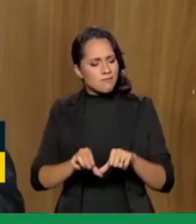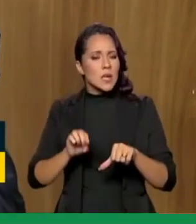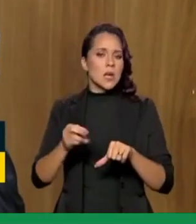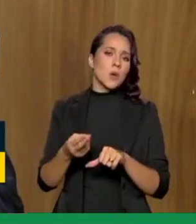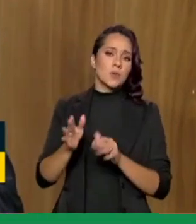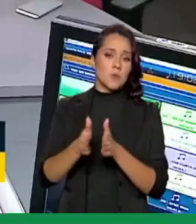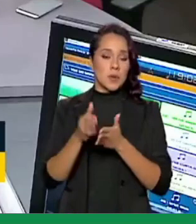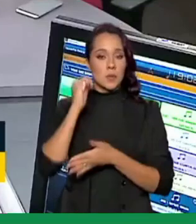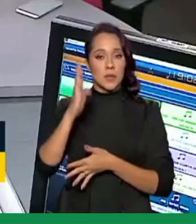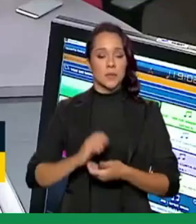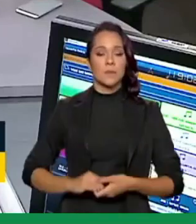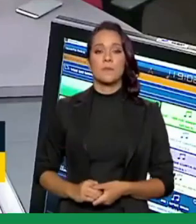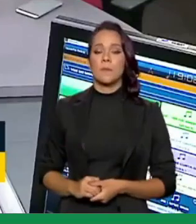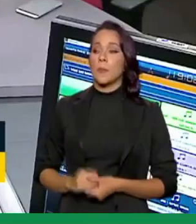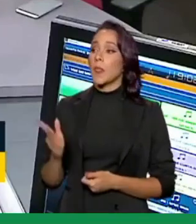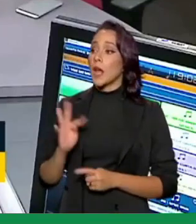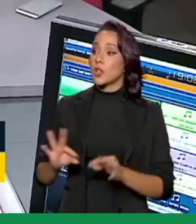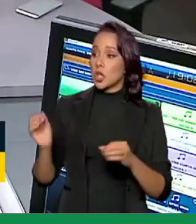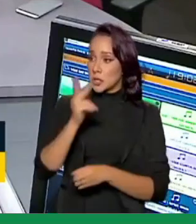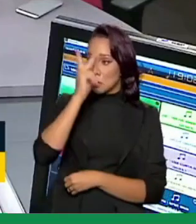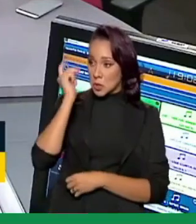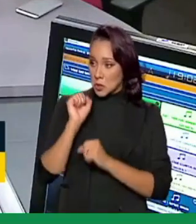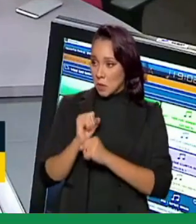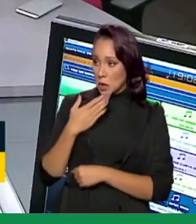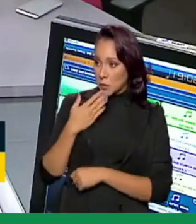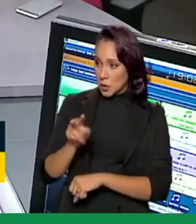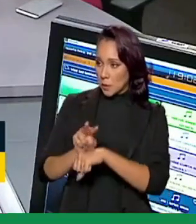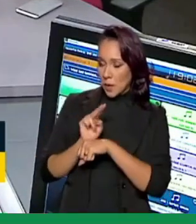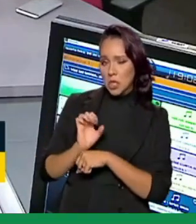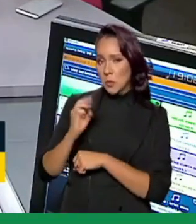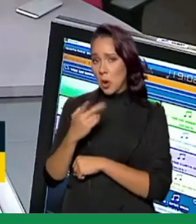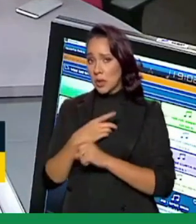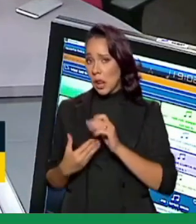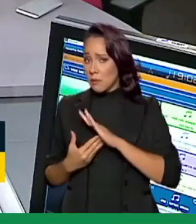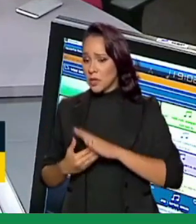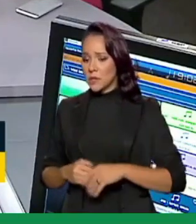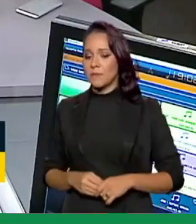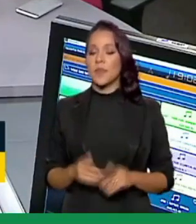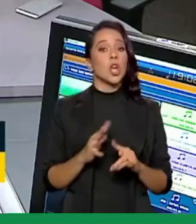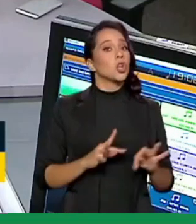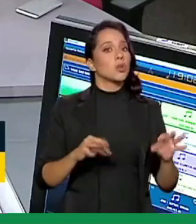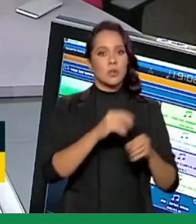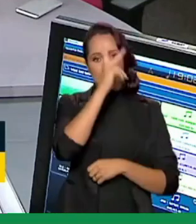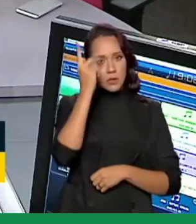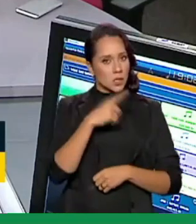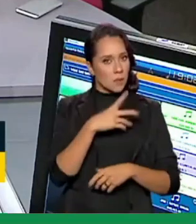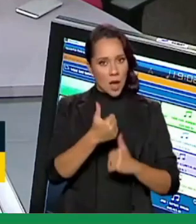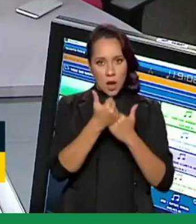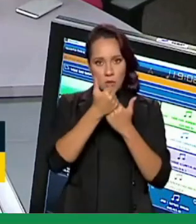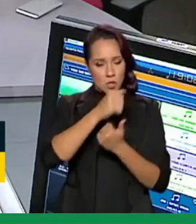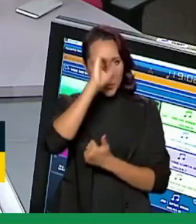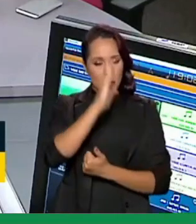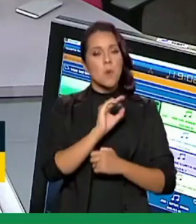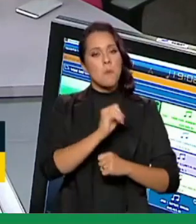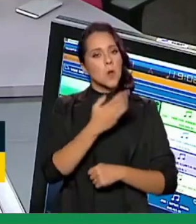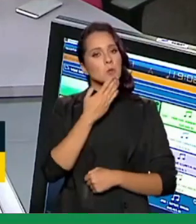no nosso país. Agora, ministro, todos os beneficiários podem pedir o empréstimo ou existe uma limitação? Todos os beneficiários podem pedir o empréstimo.